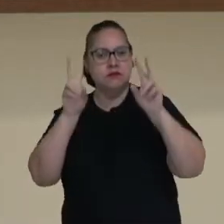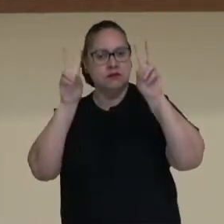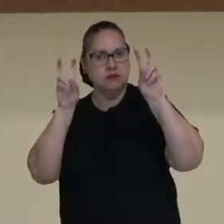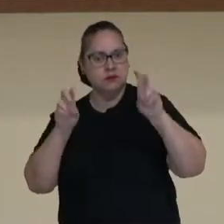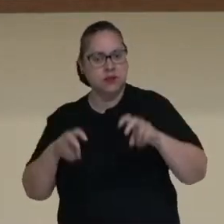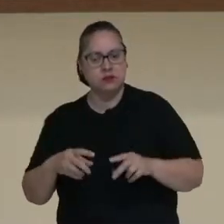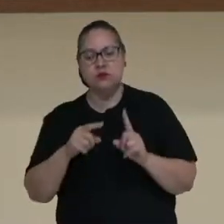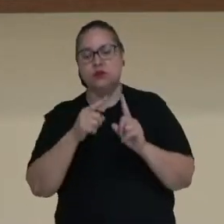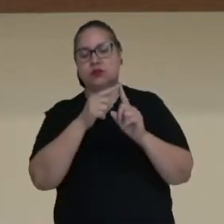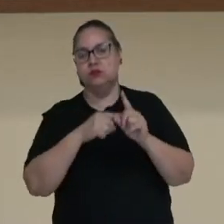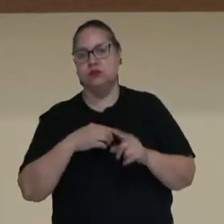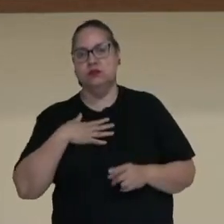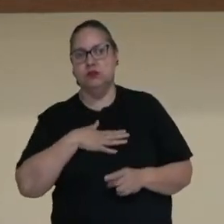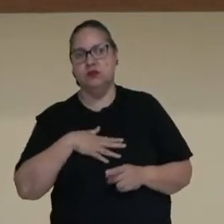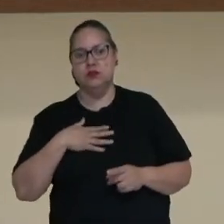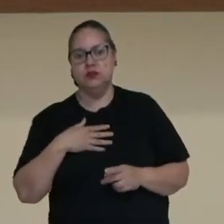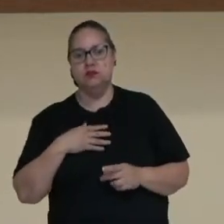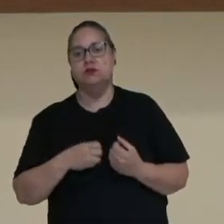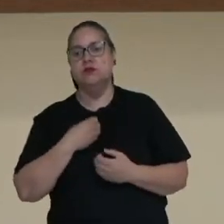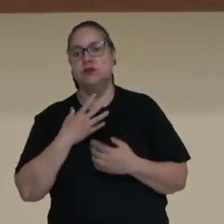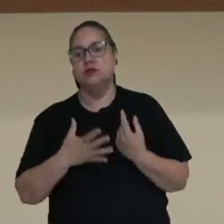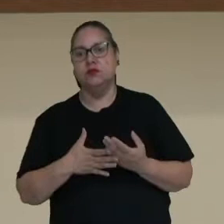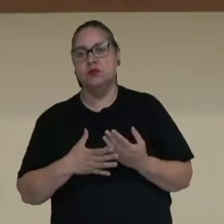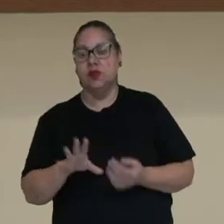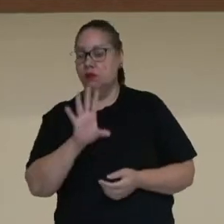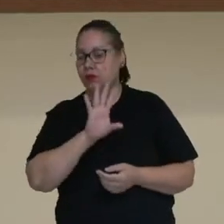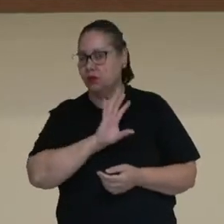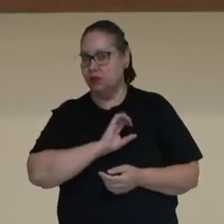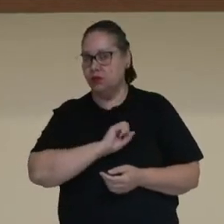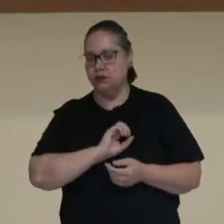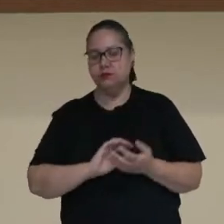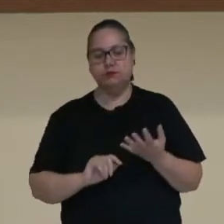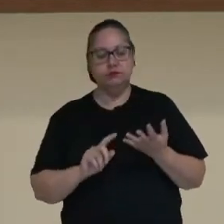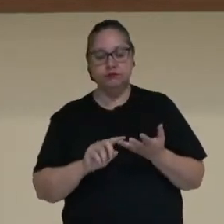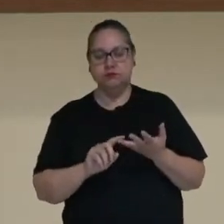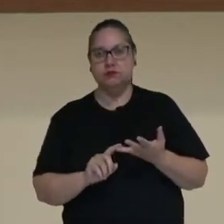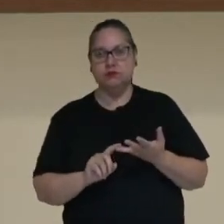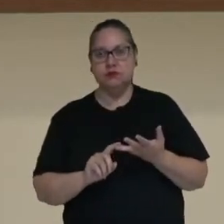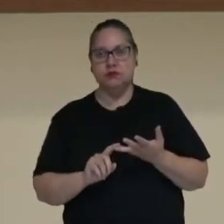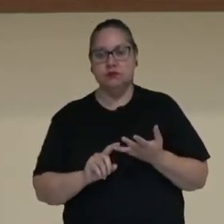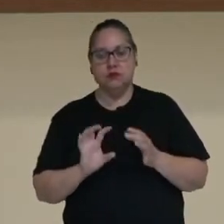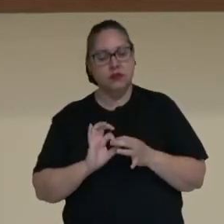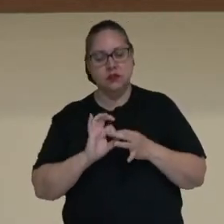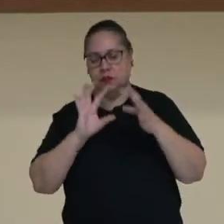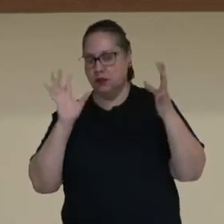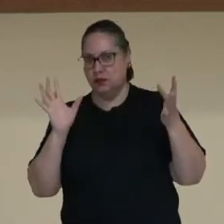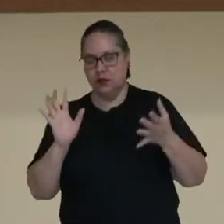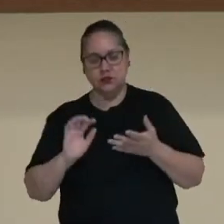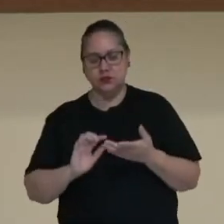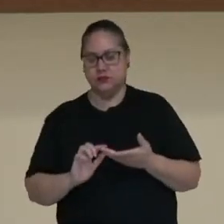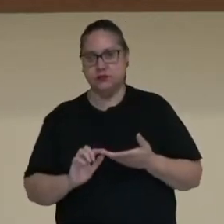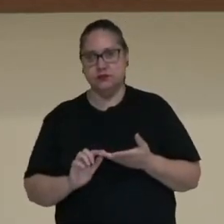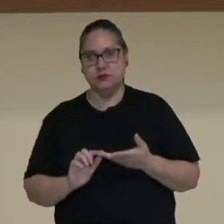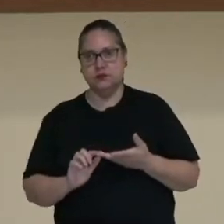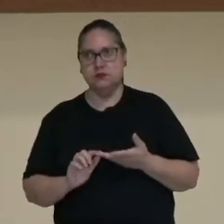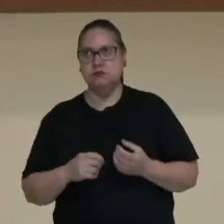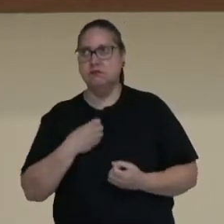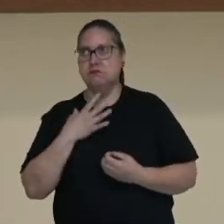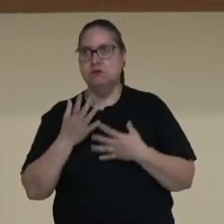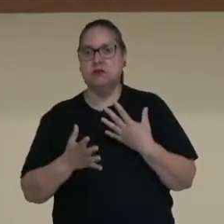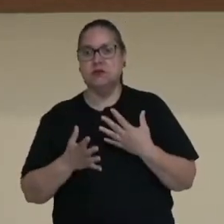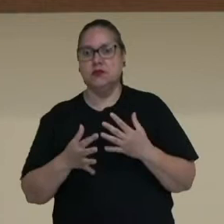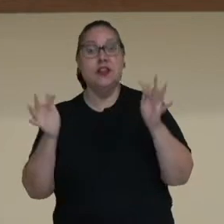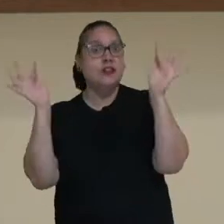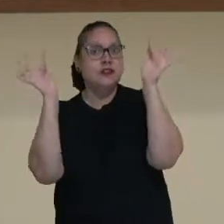você é do tipo que gosta de fazer poemas sobre amor? Poema sobre liberdade? Poema sobre